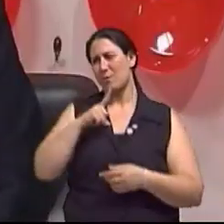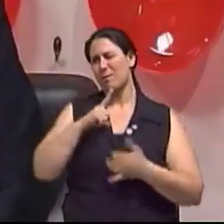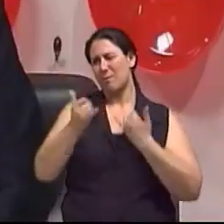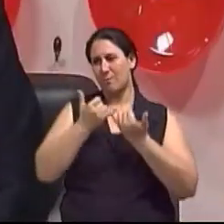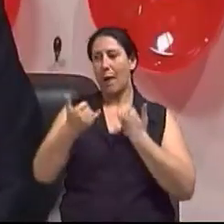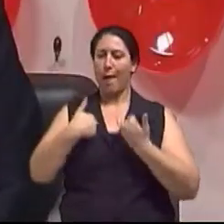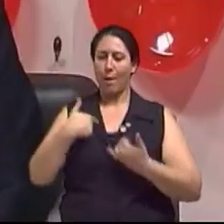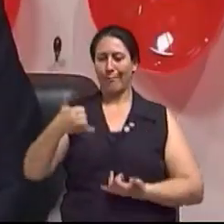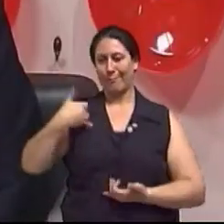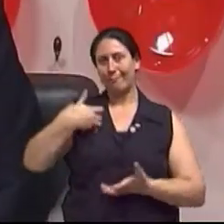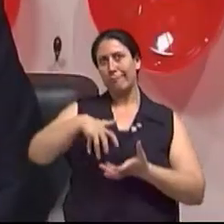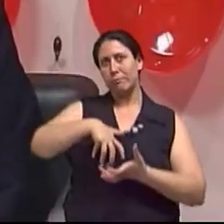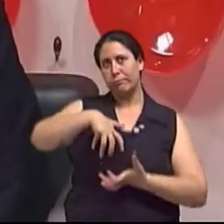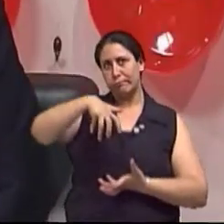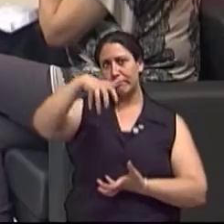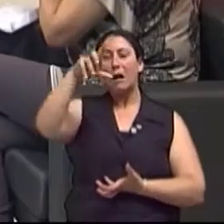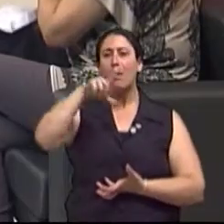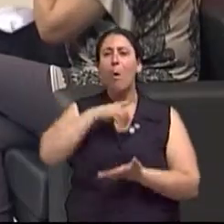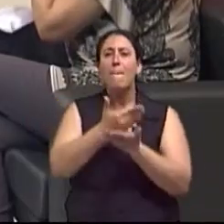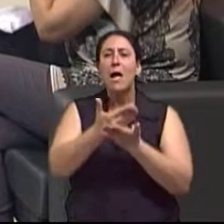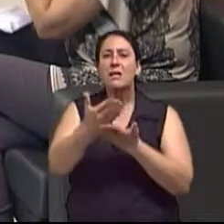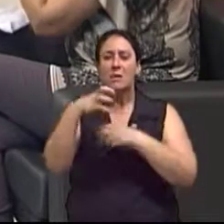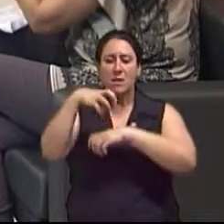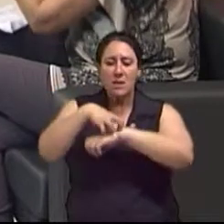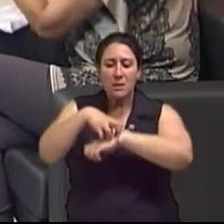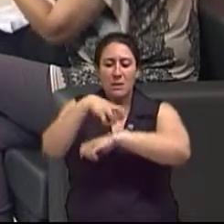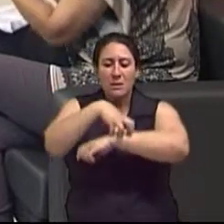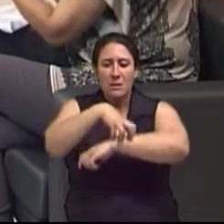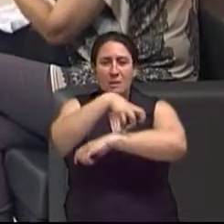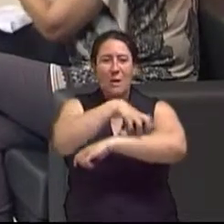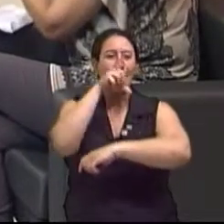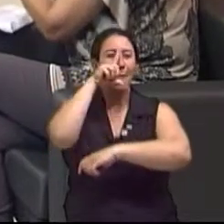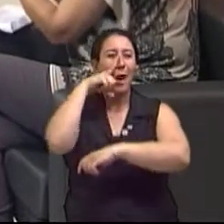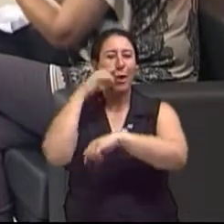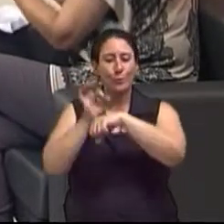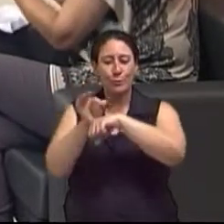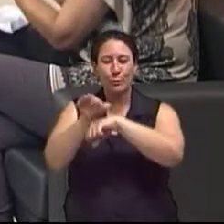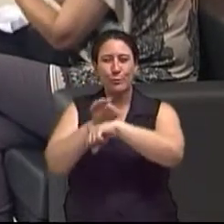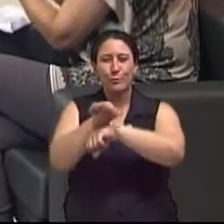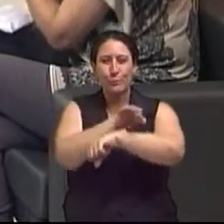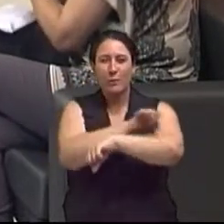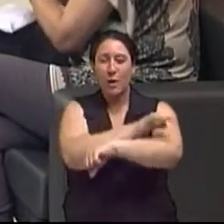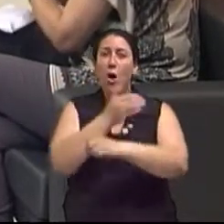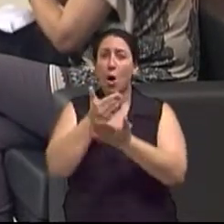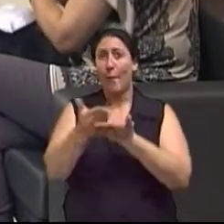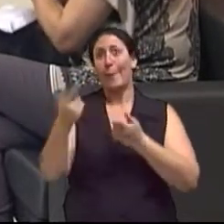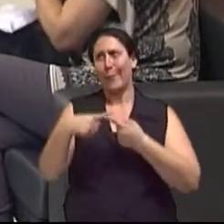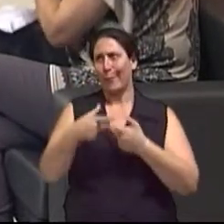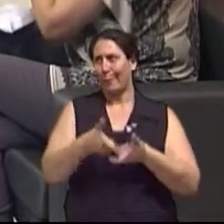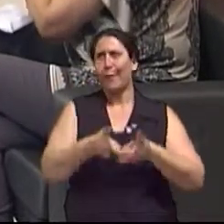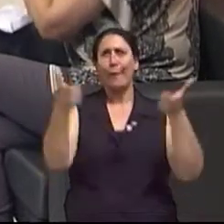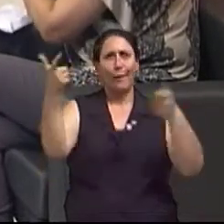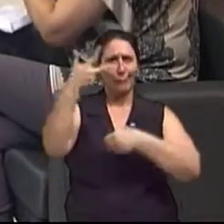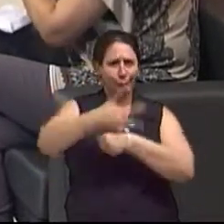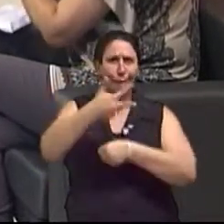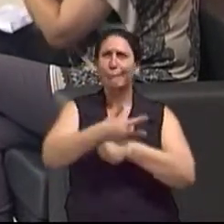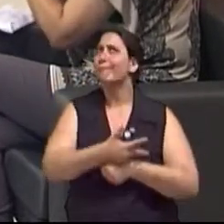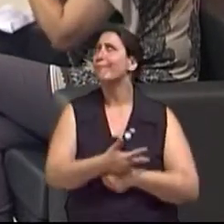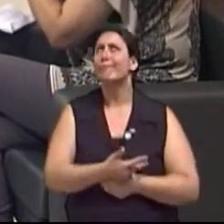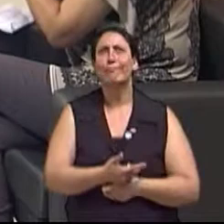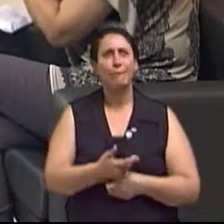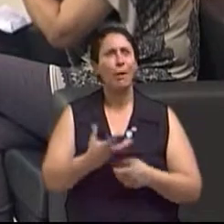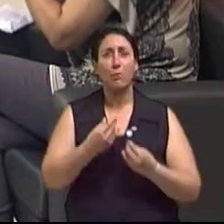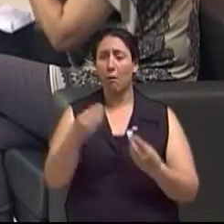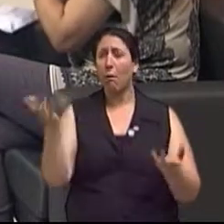nas mãos, né? Tem que buscar o dermatologista. Eu estou falando o que eu ouço, porque eu dou teatro para terceira idade e muitas pessoas, o que elas mais